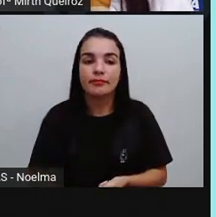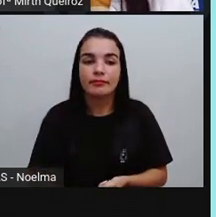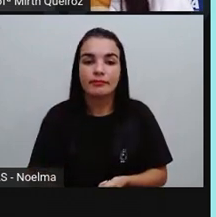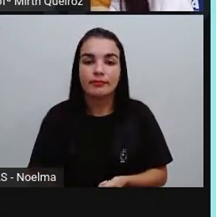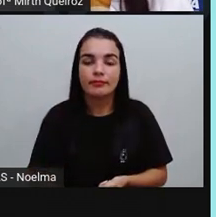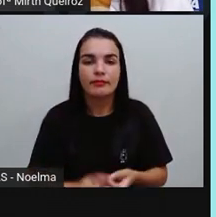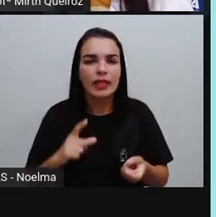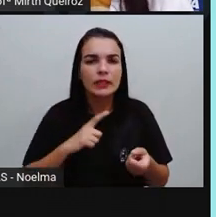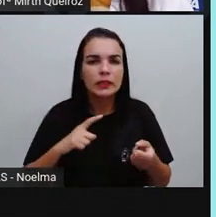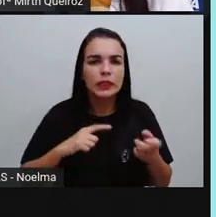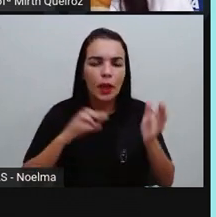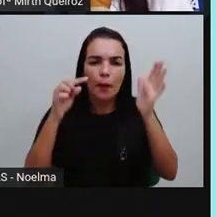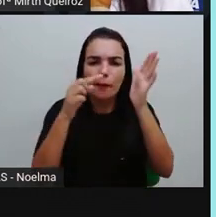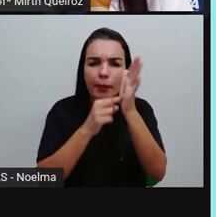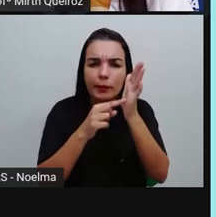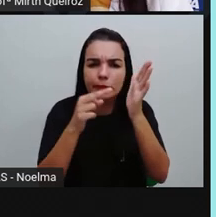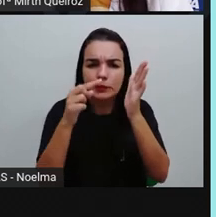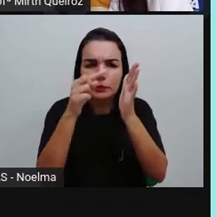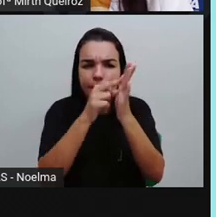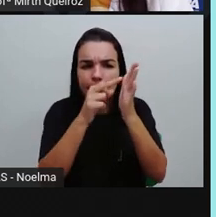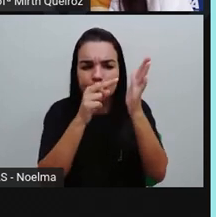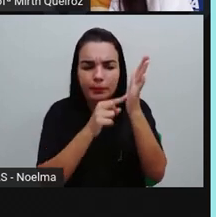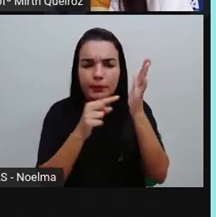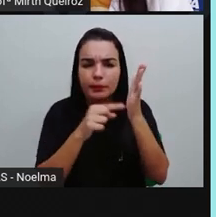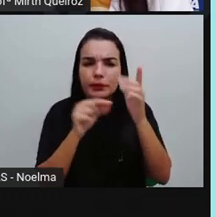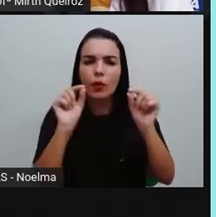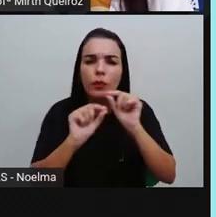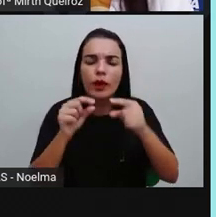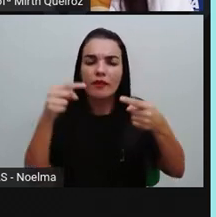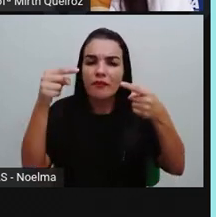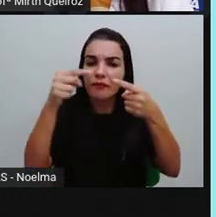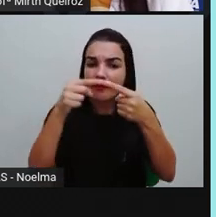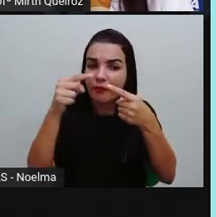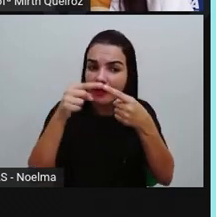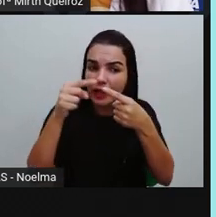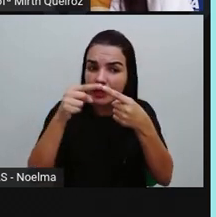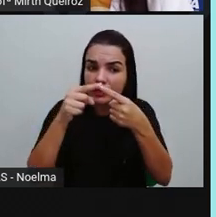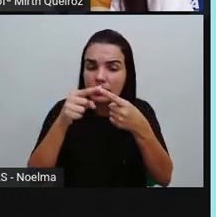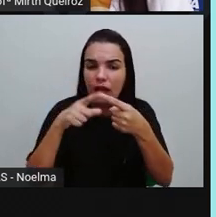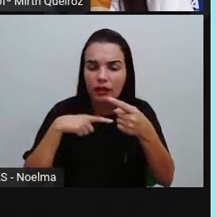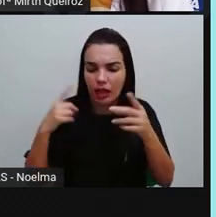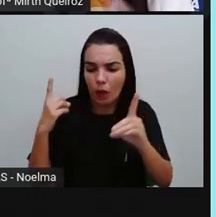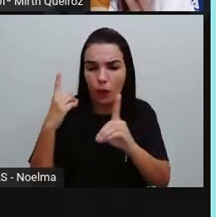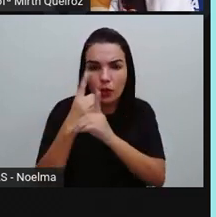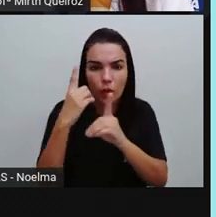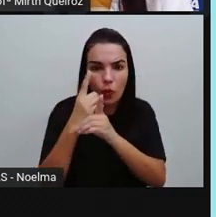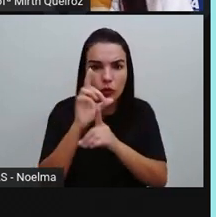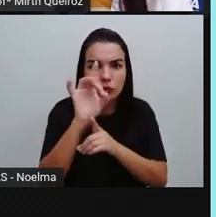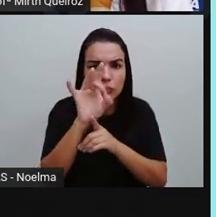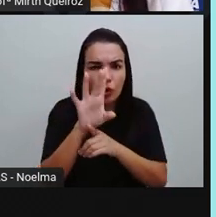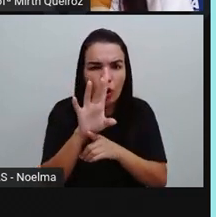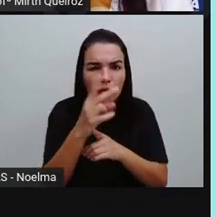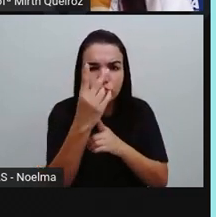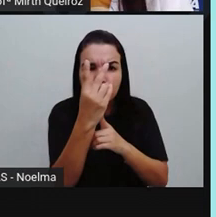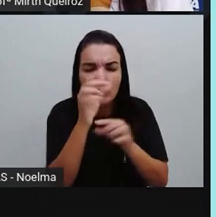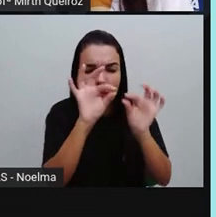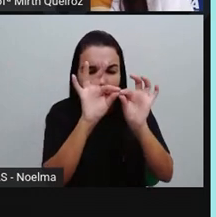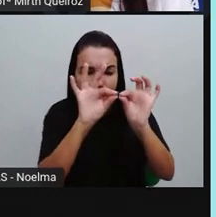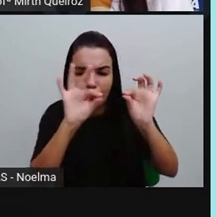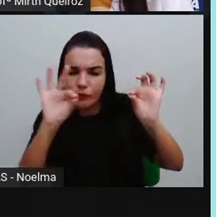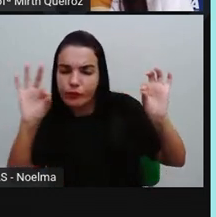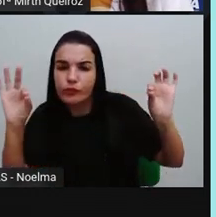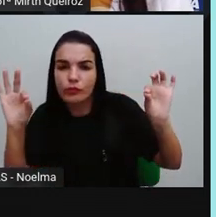Seus pontos aqui, que seriam os vértices, né? Vão ter um encontro aí só de dois segmentos de reta, né?